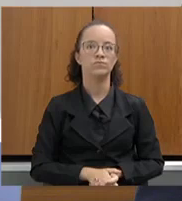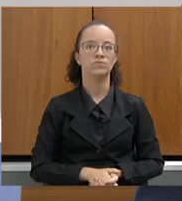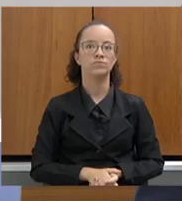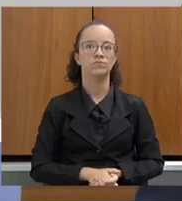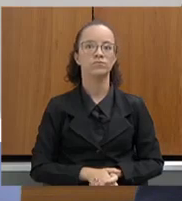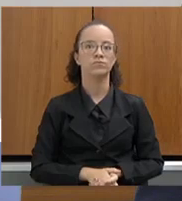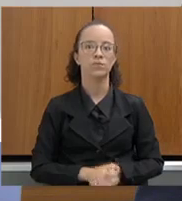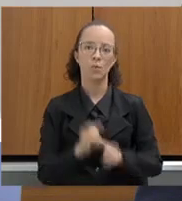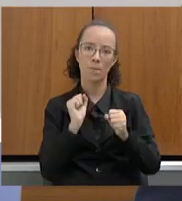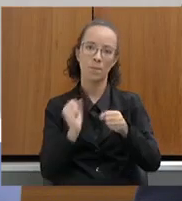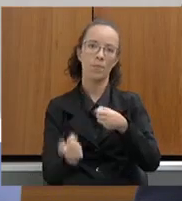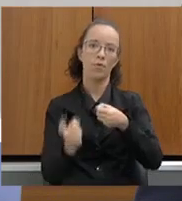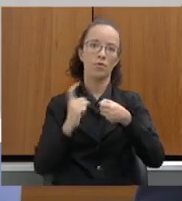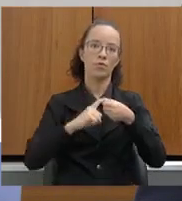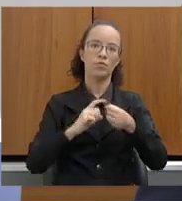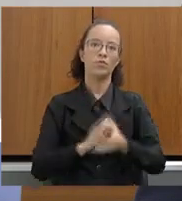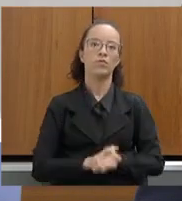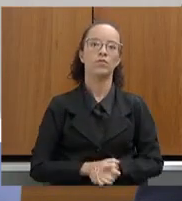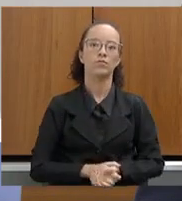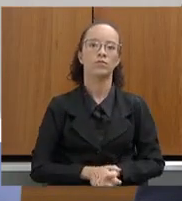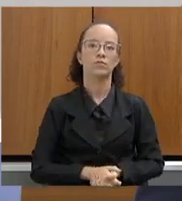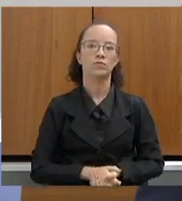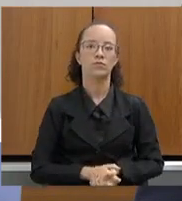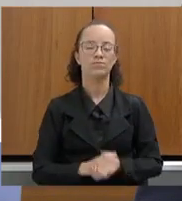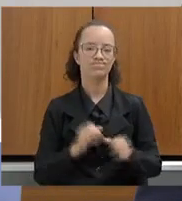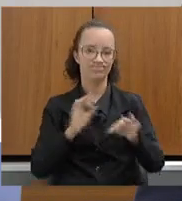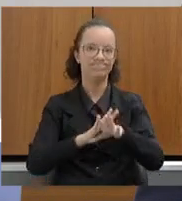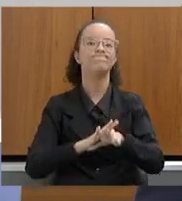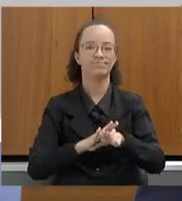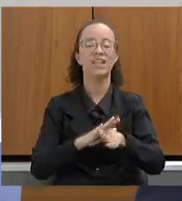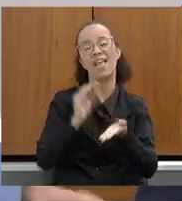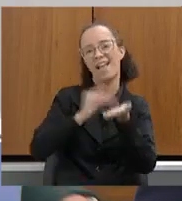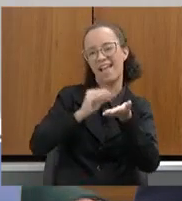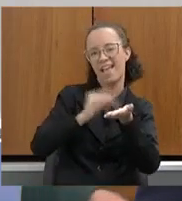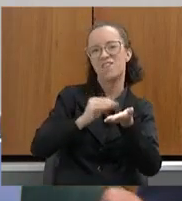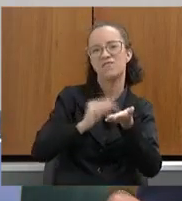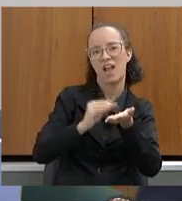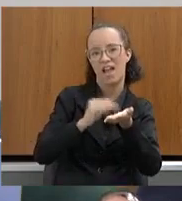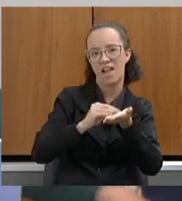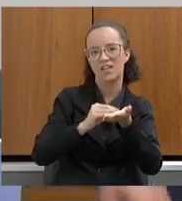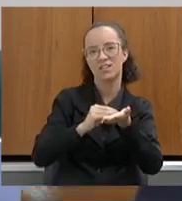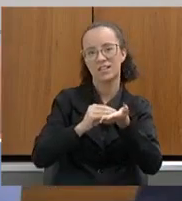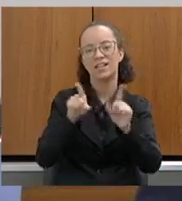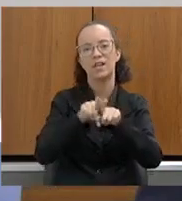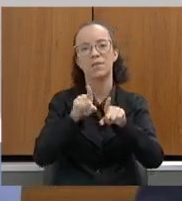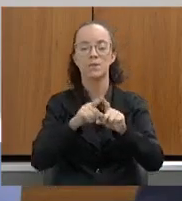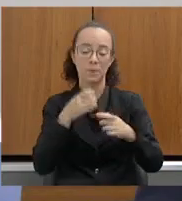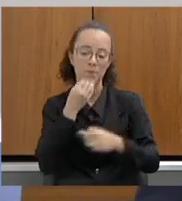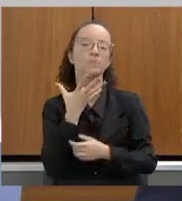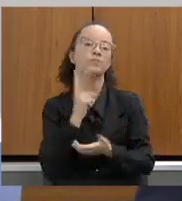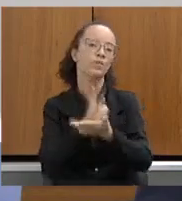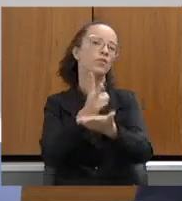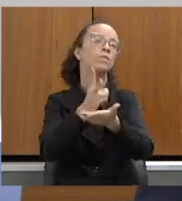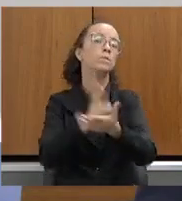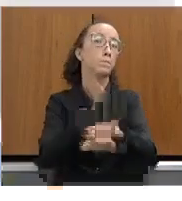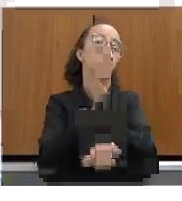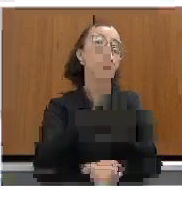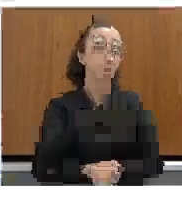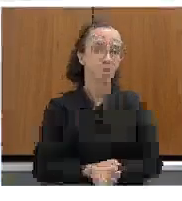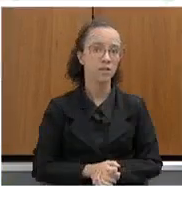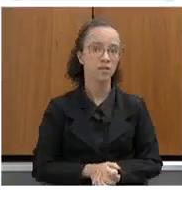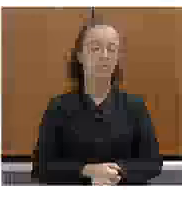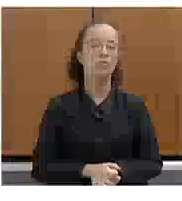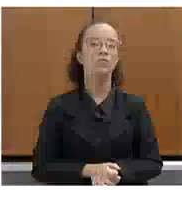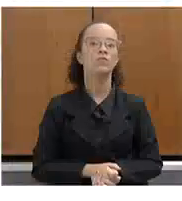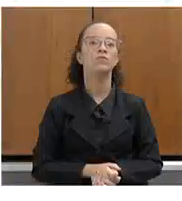Pode retomar. Pronto. É porque está faltando também uma... Bem, um outro...